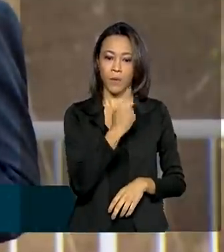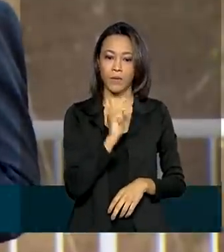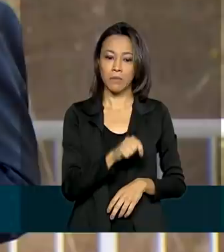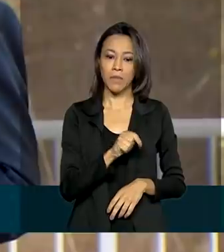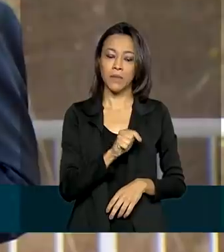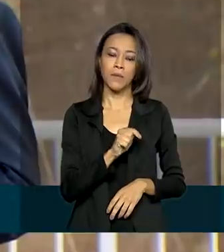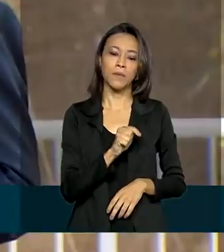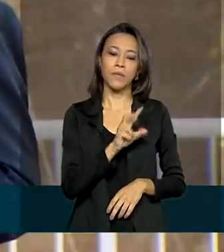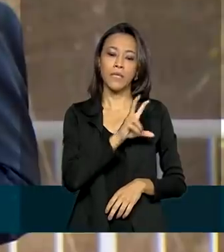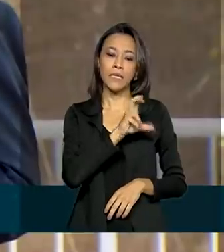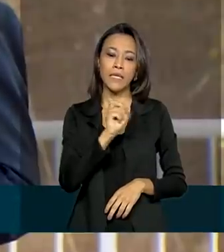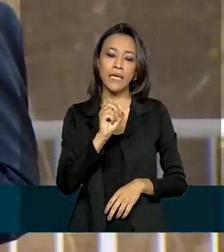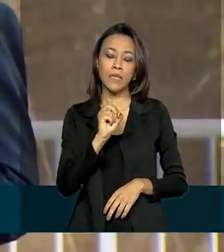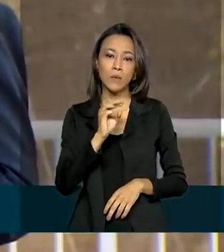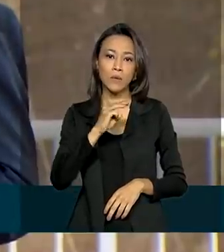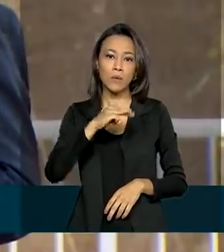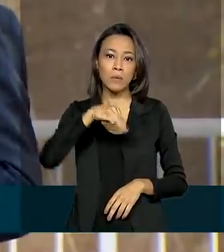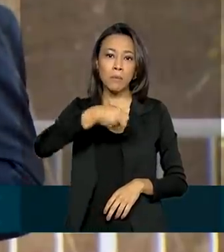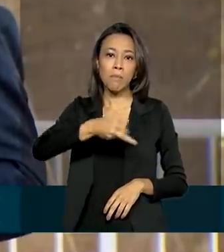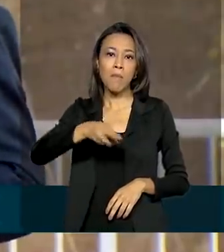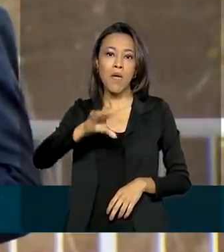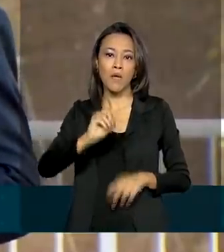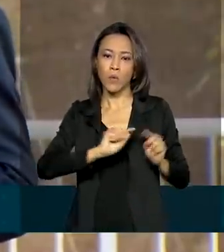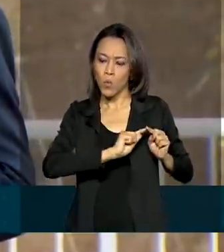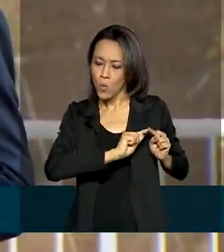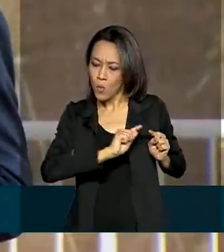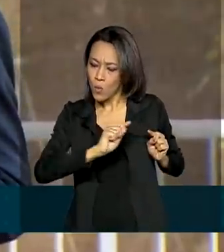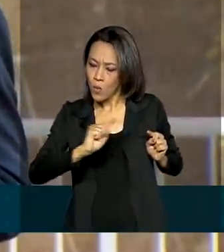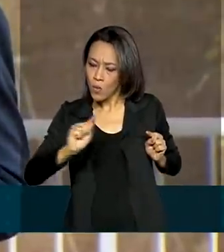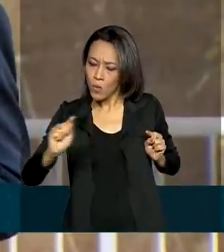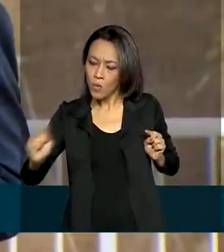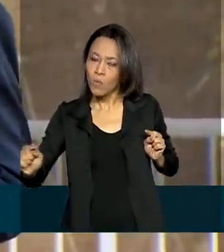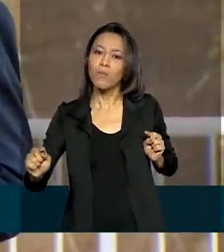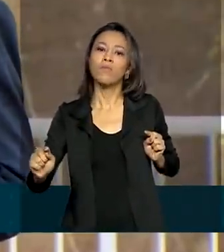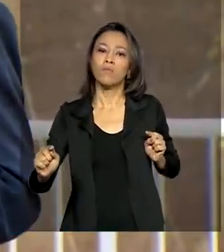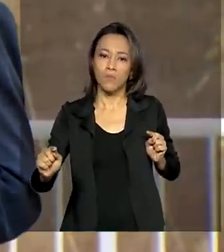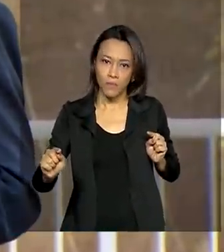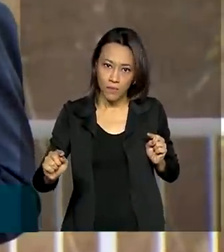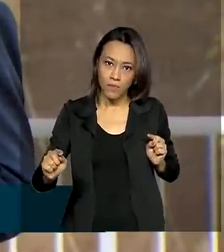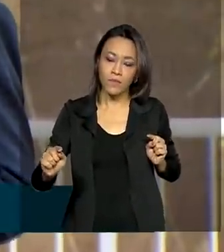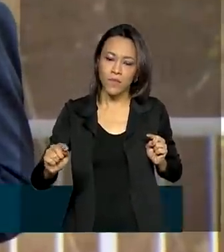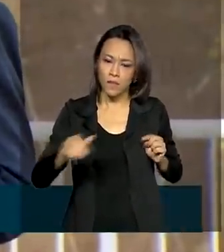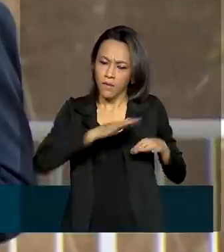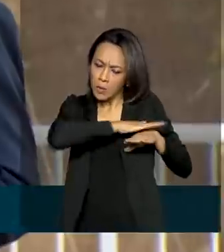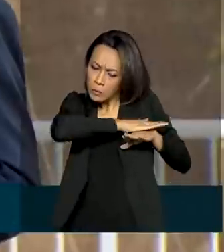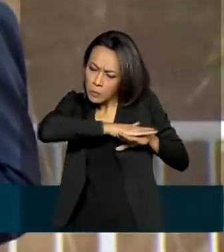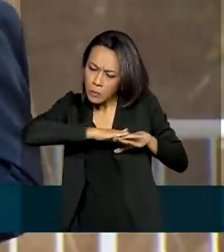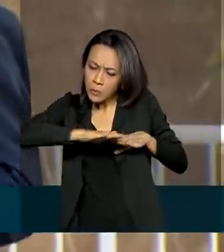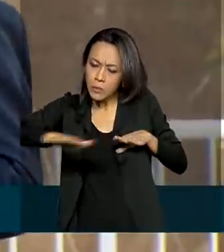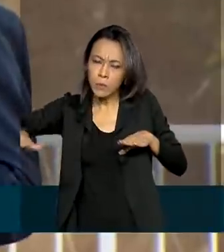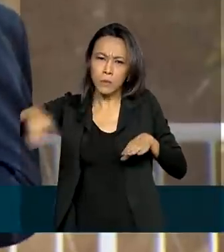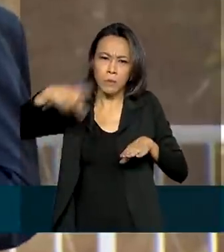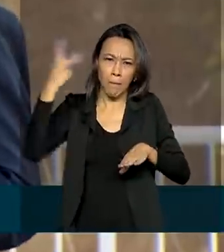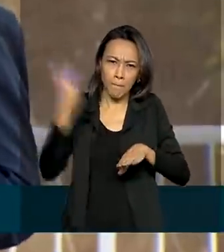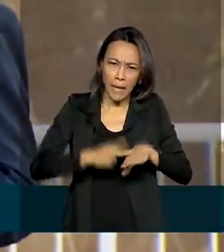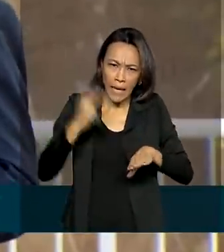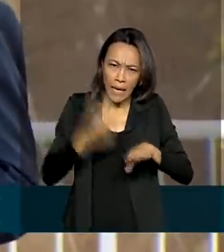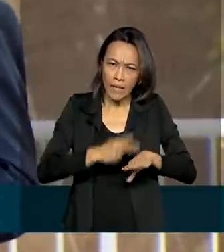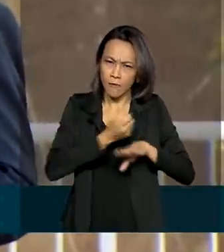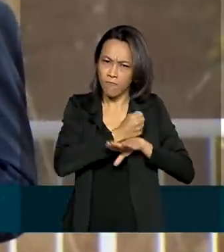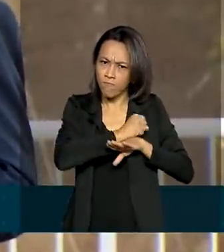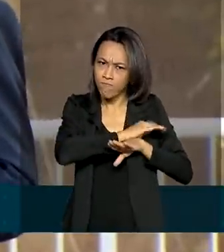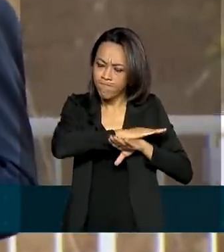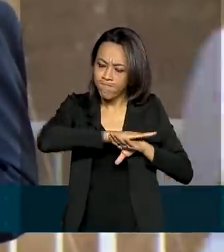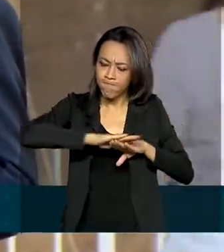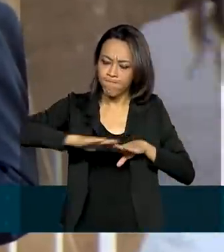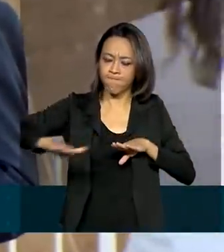de via nova vai ser implantado aí na avenida, com pavimento de concreto projetado de uma